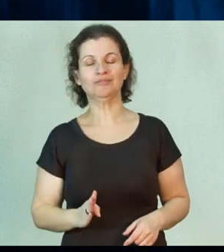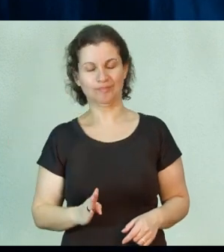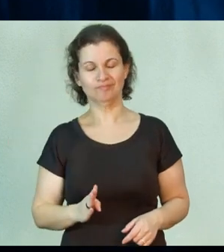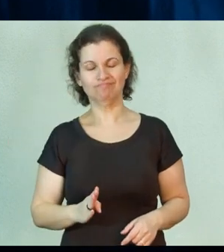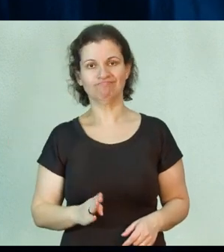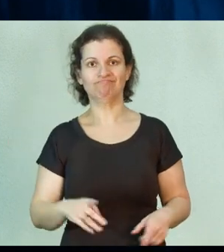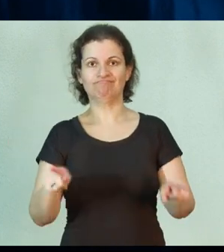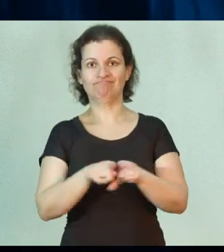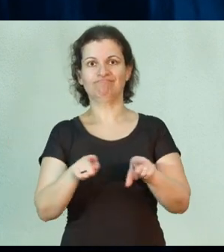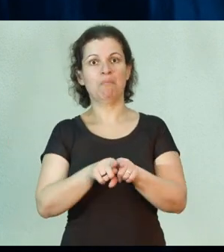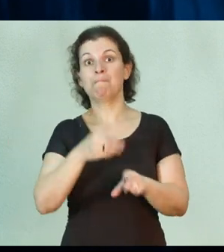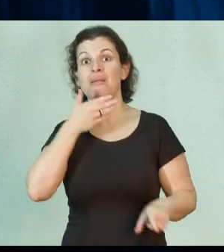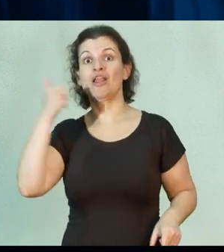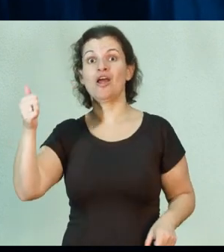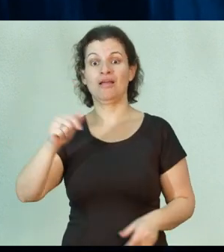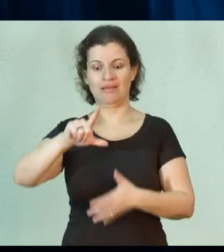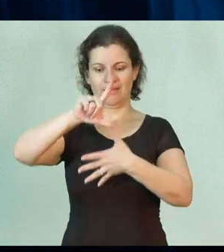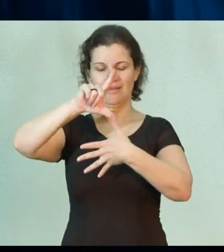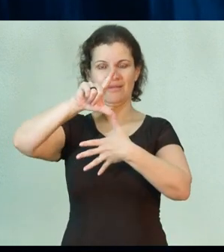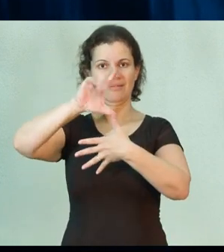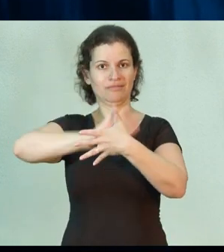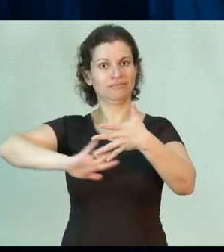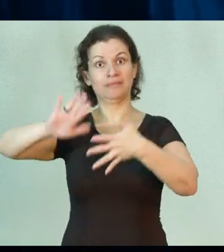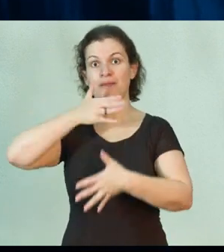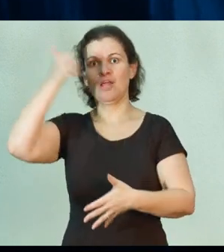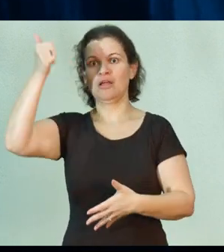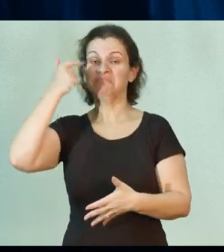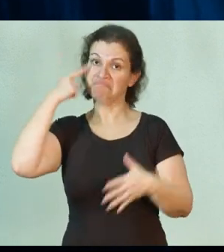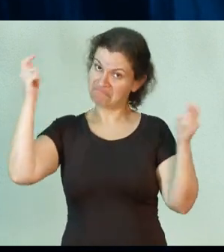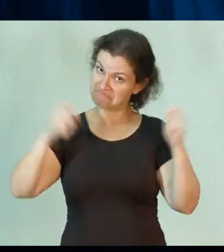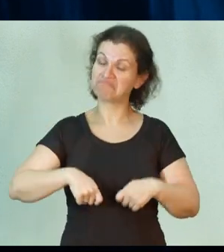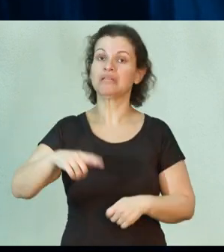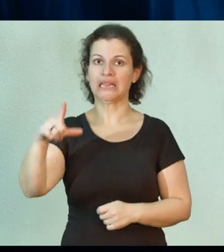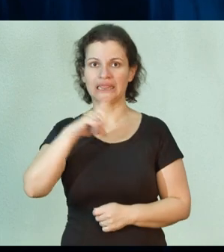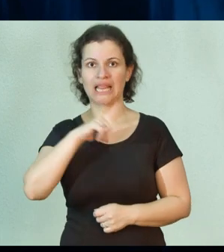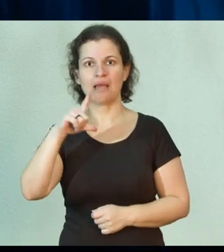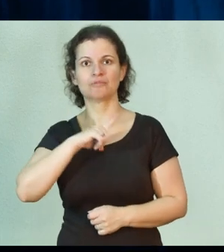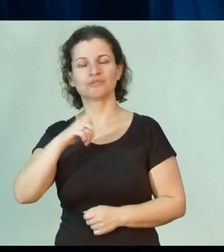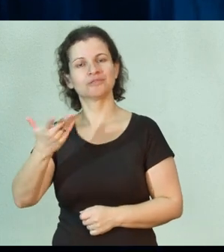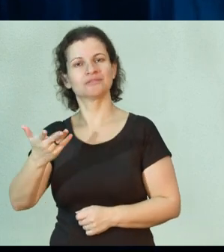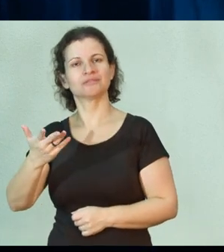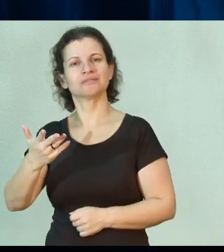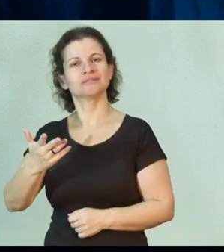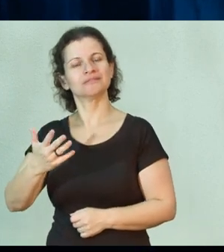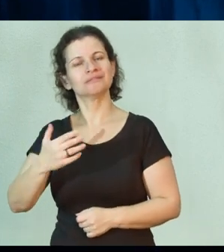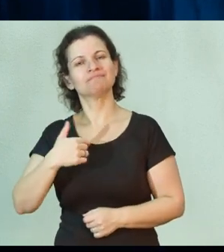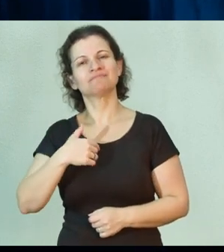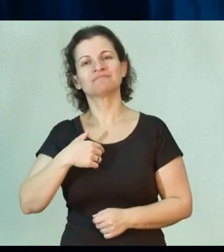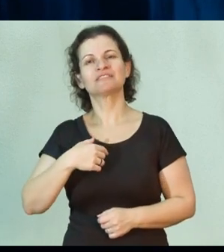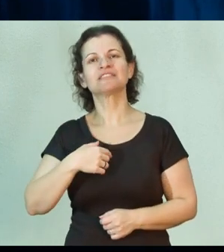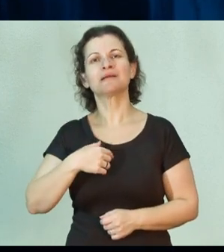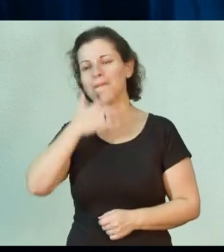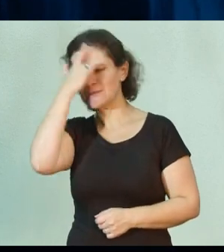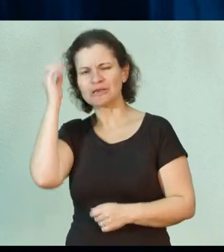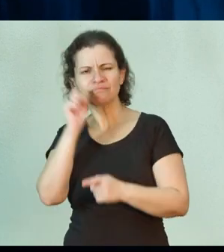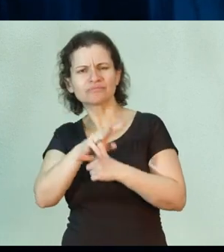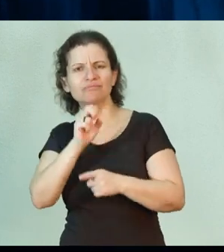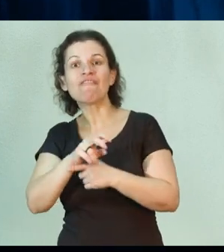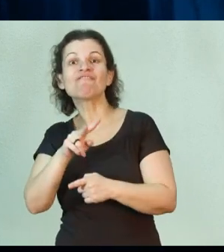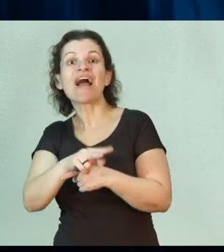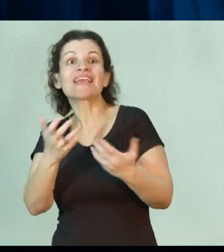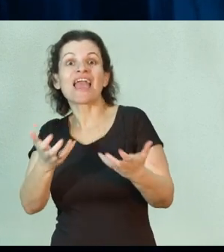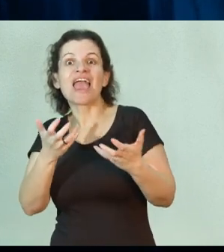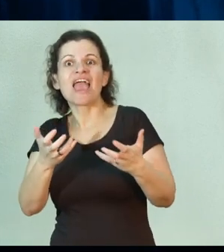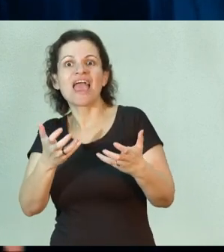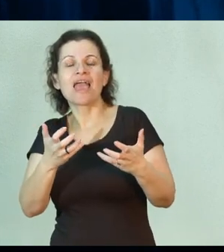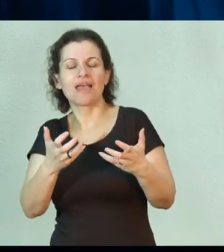e melhores da América Latina. Possivelmente nós temos a maior relação candidato-vaga no vestibular